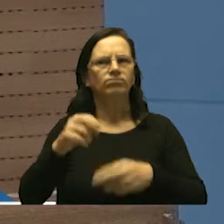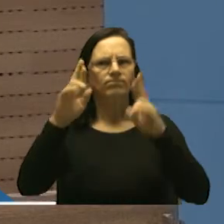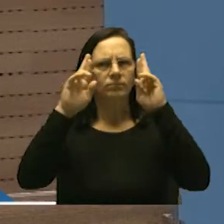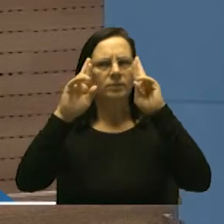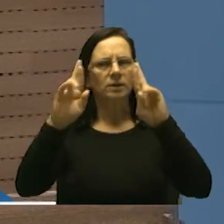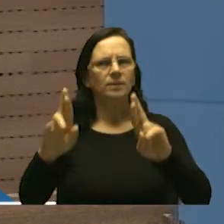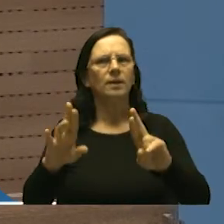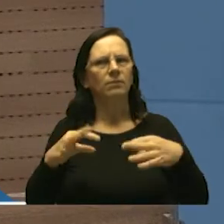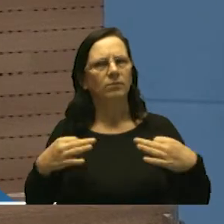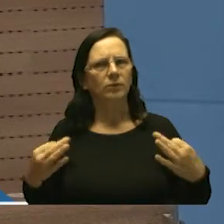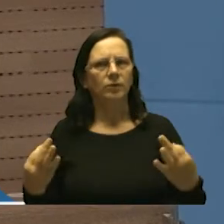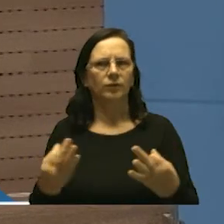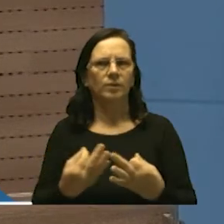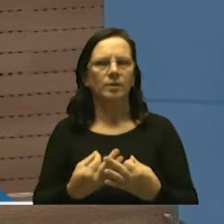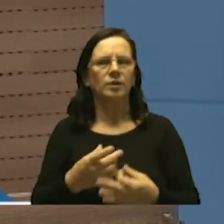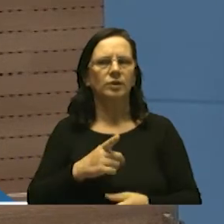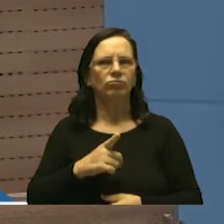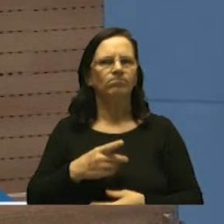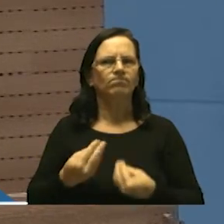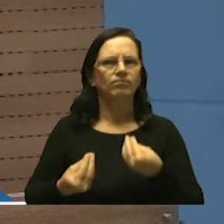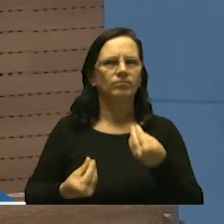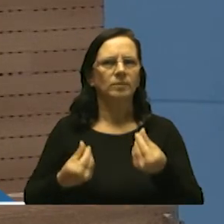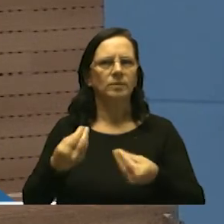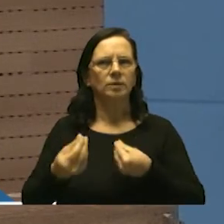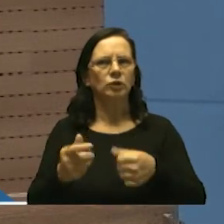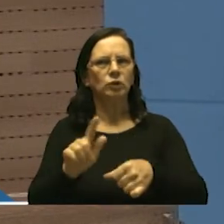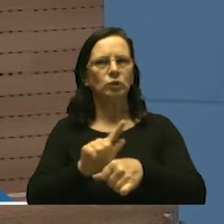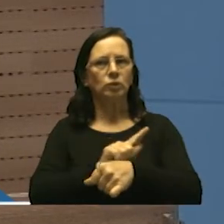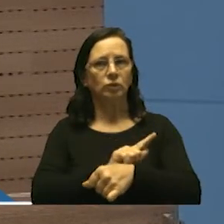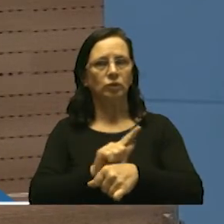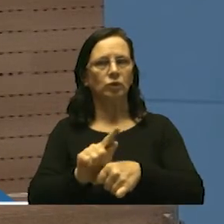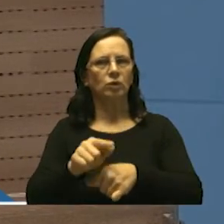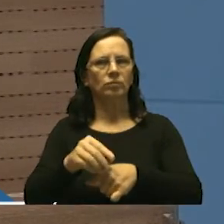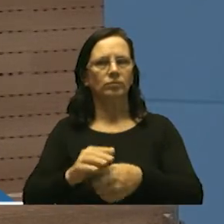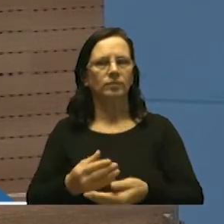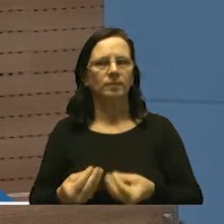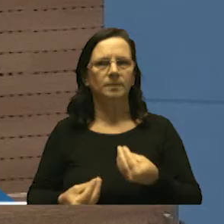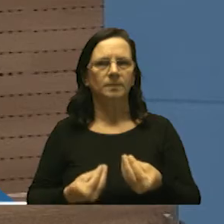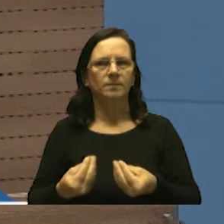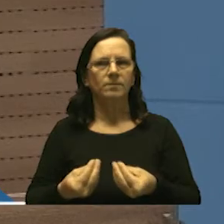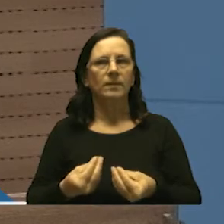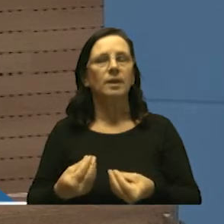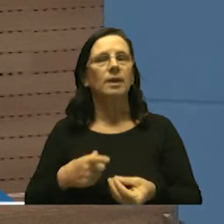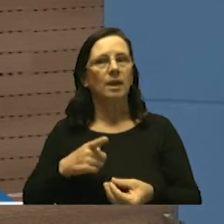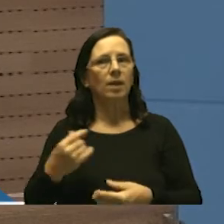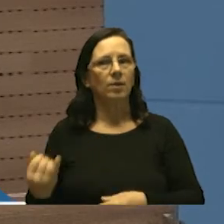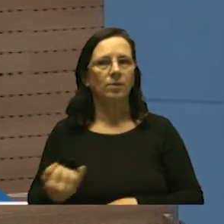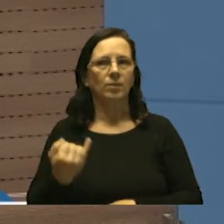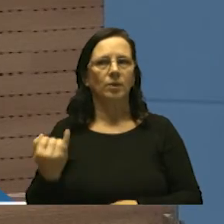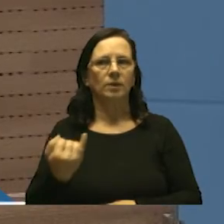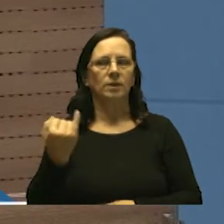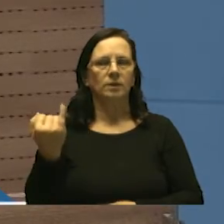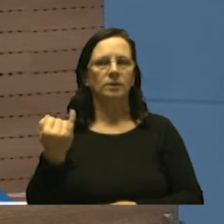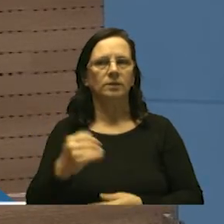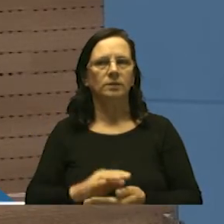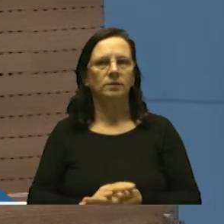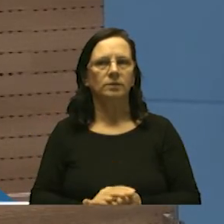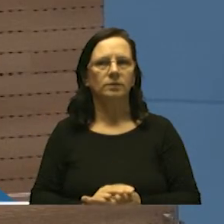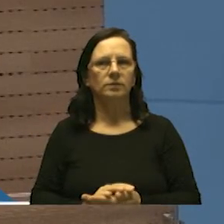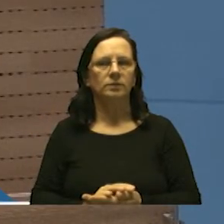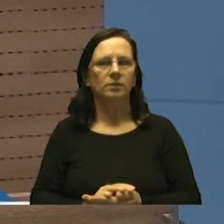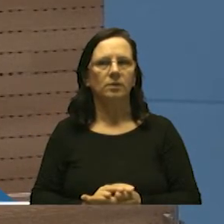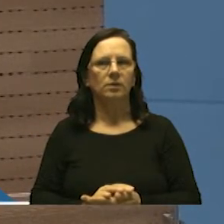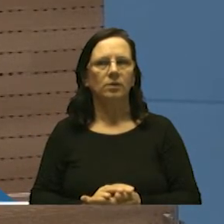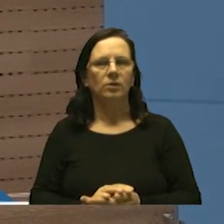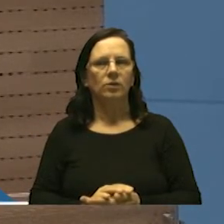família se nós não tivermos a sensibilidade do gestor neste sentido e é por essas razões vereador Ivan hoje o senhor como